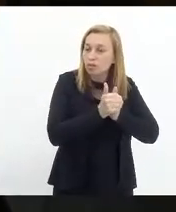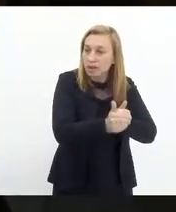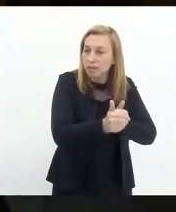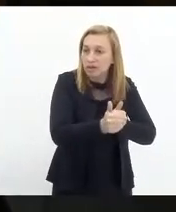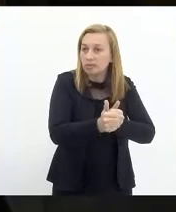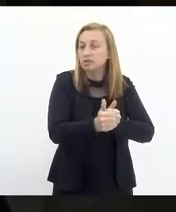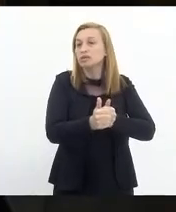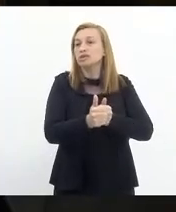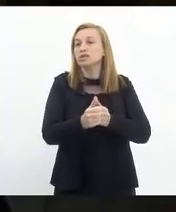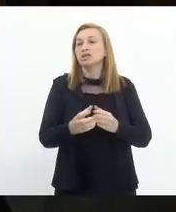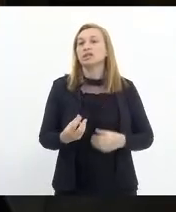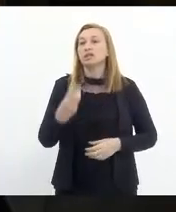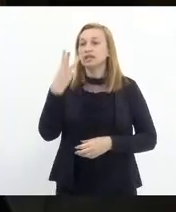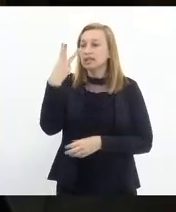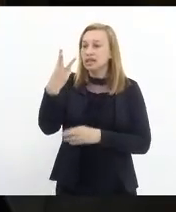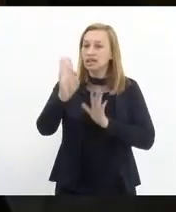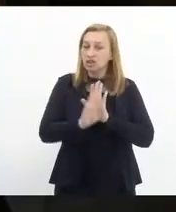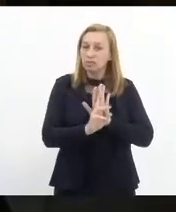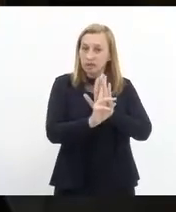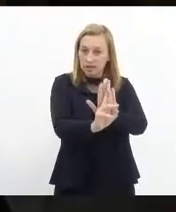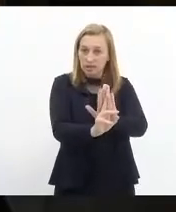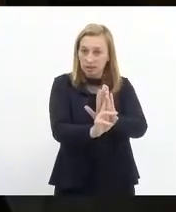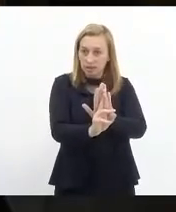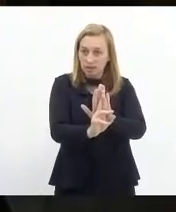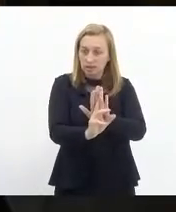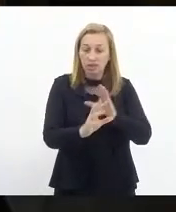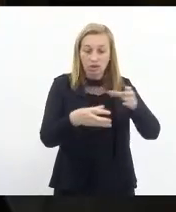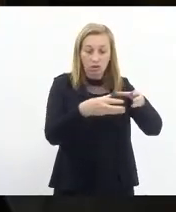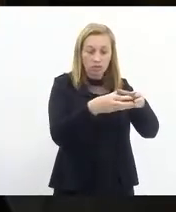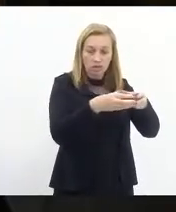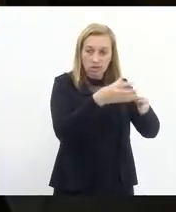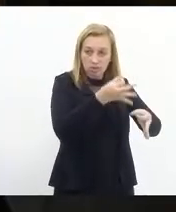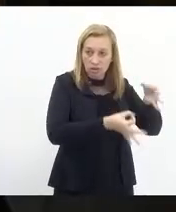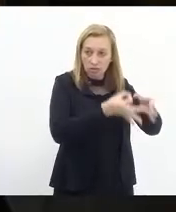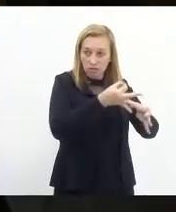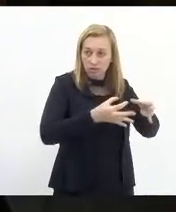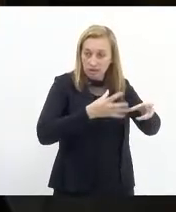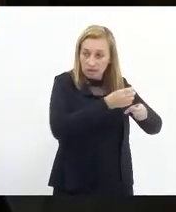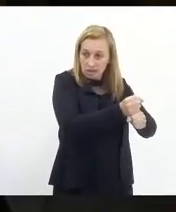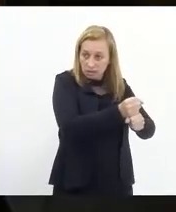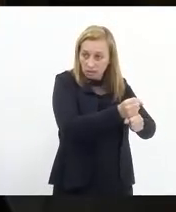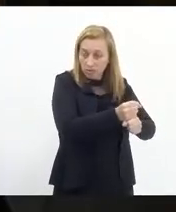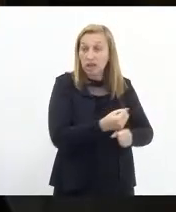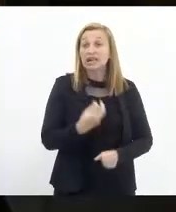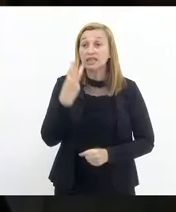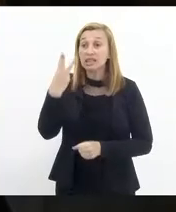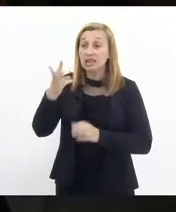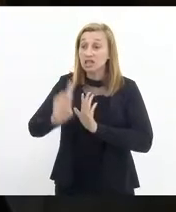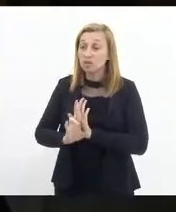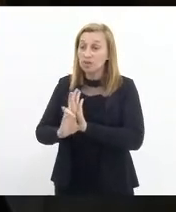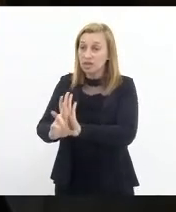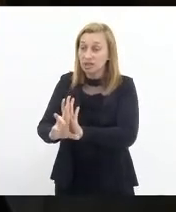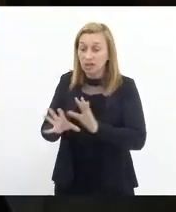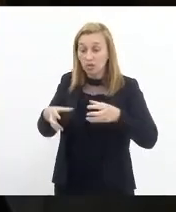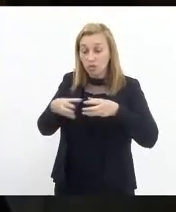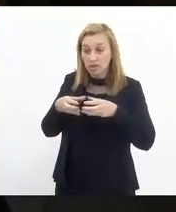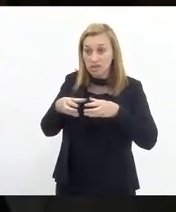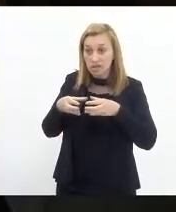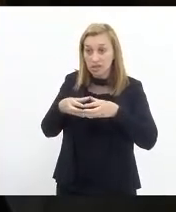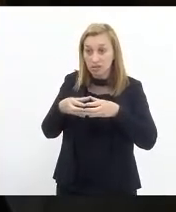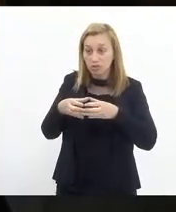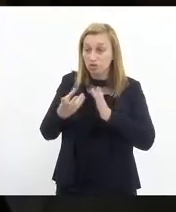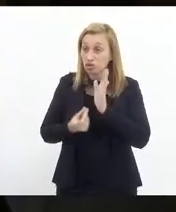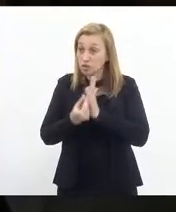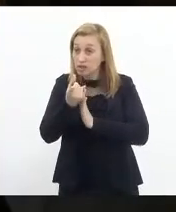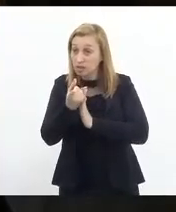de três representantes da Comissão de Tributação, três representantes da Comissão de